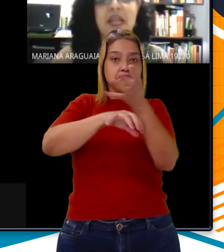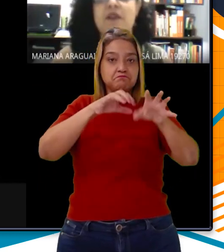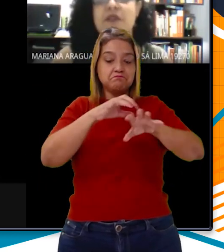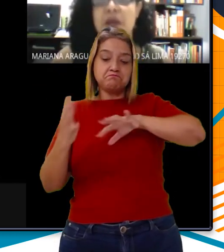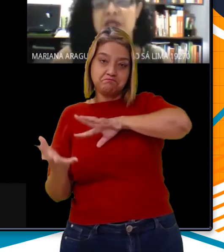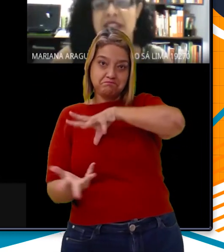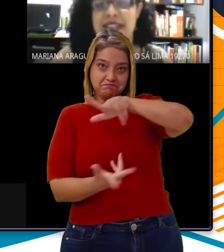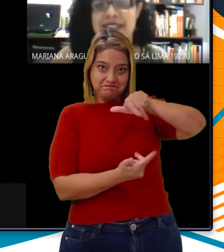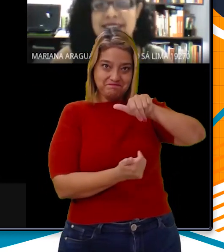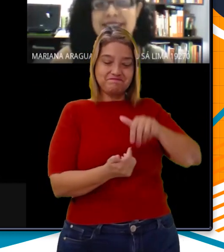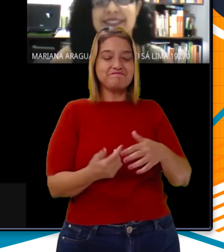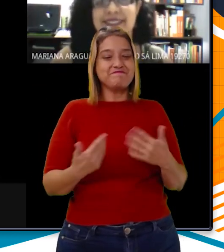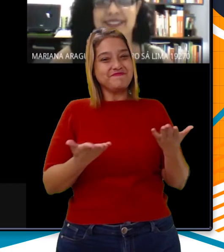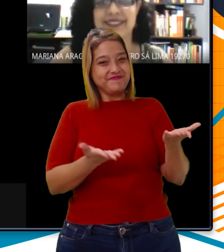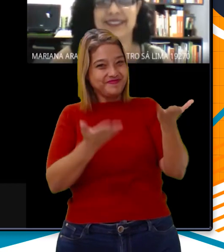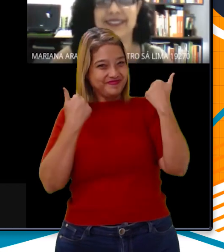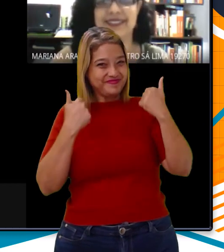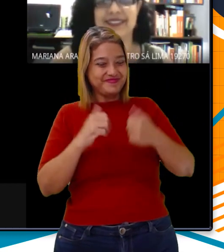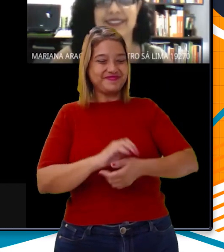Vamos nessa?